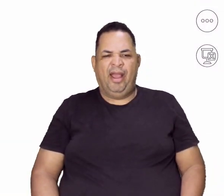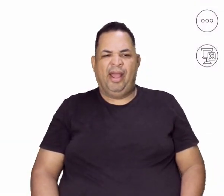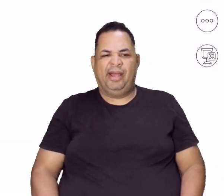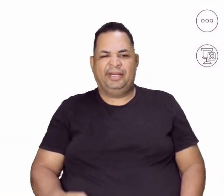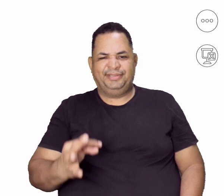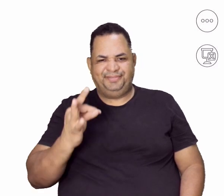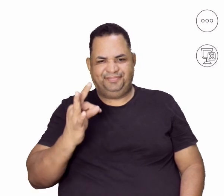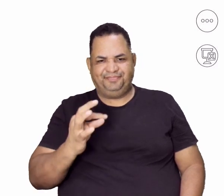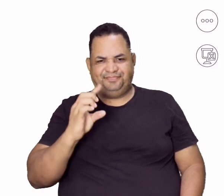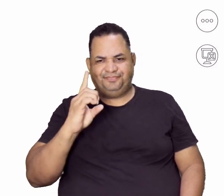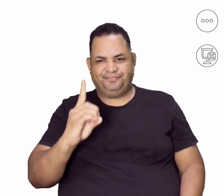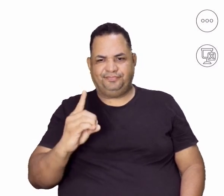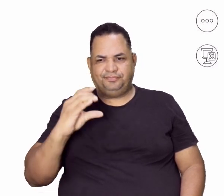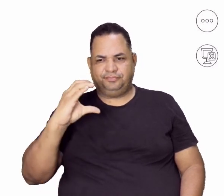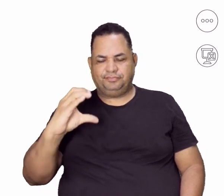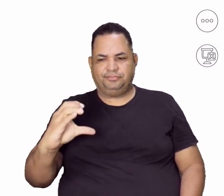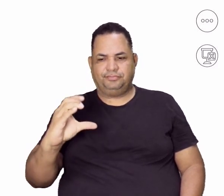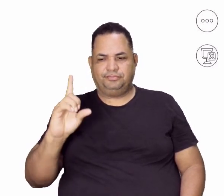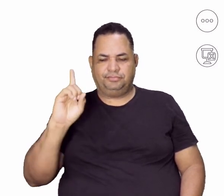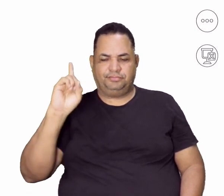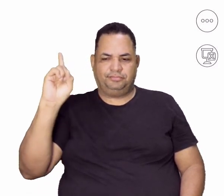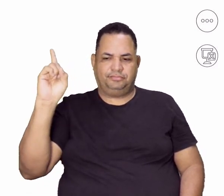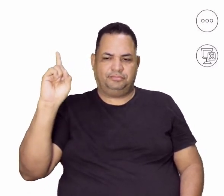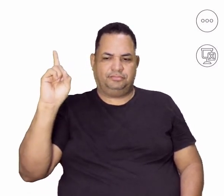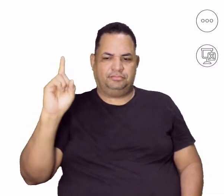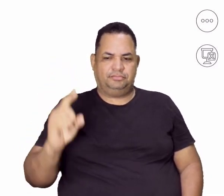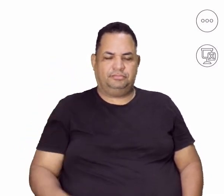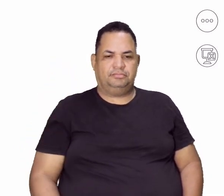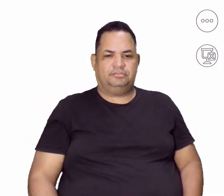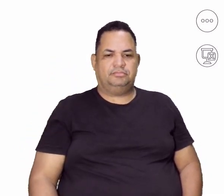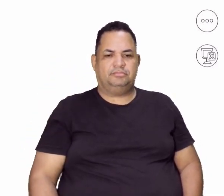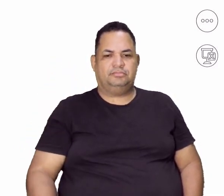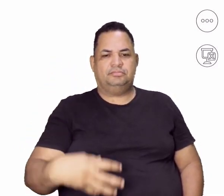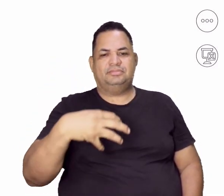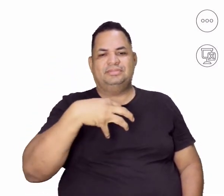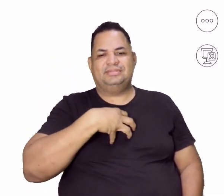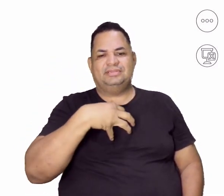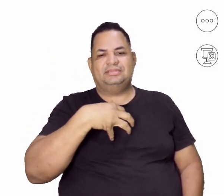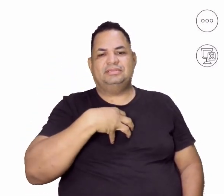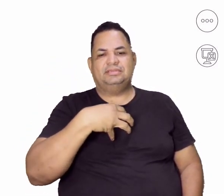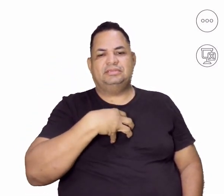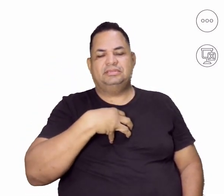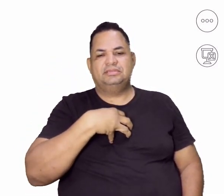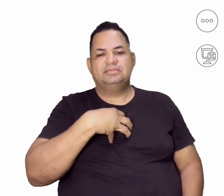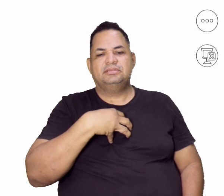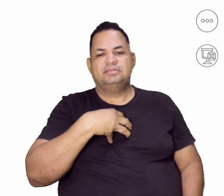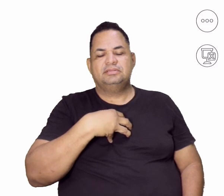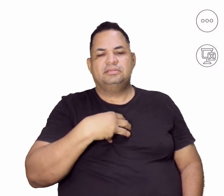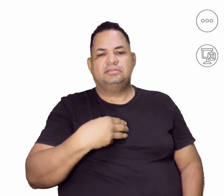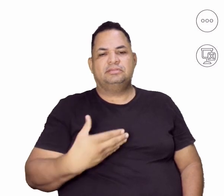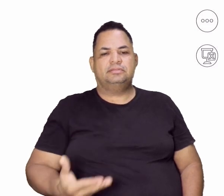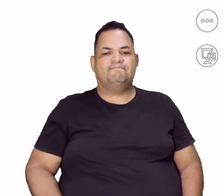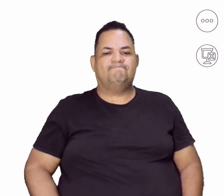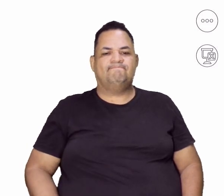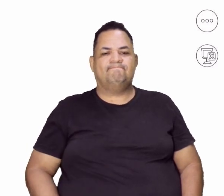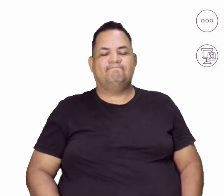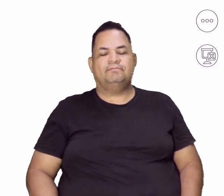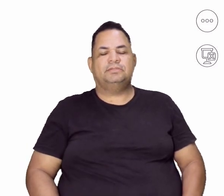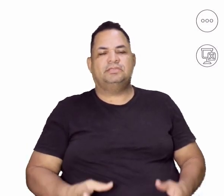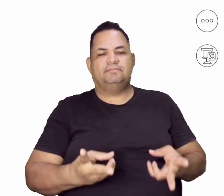Transtorno de esmórficos corporais. Esse sentimento, essa sensação, essa